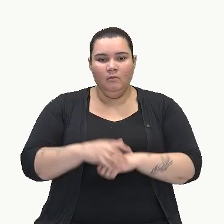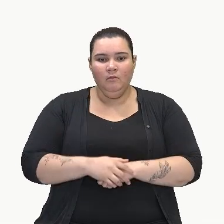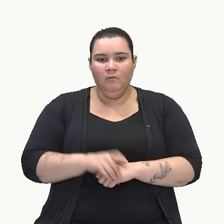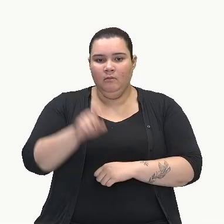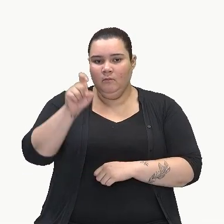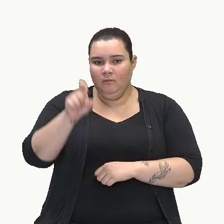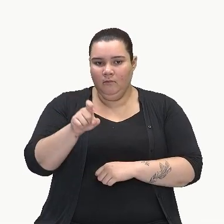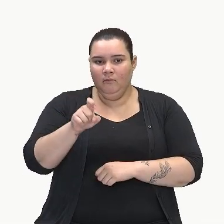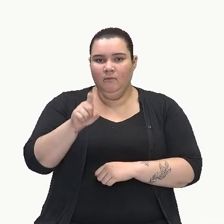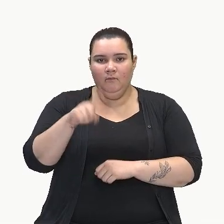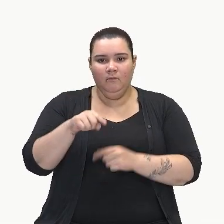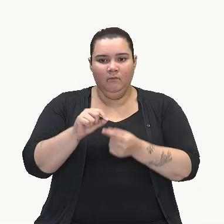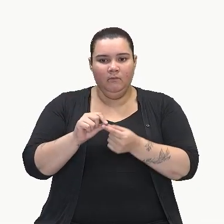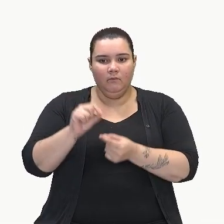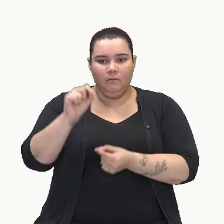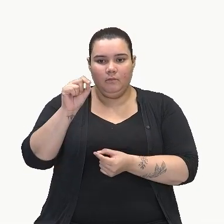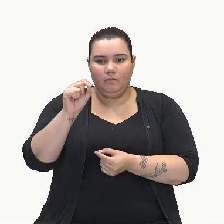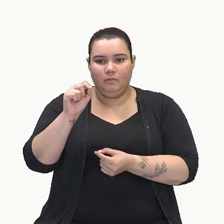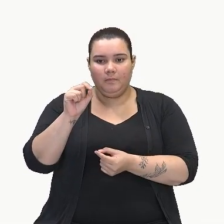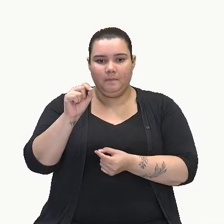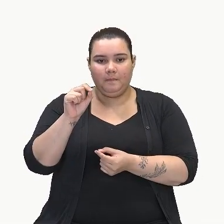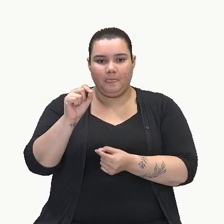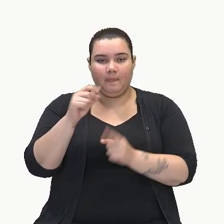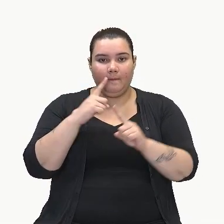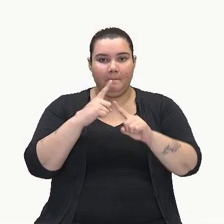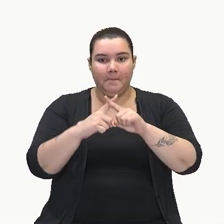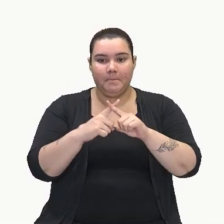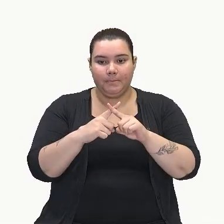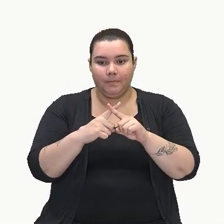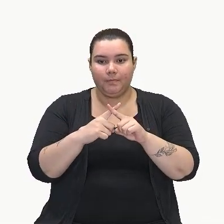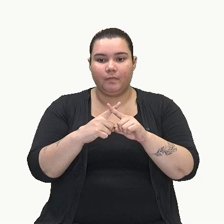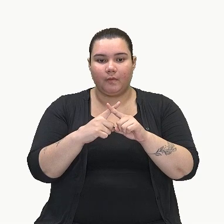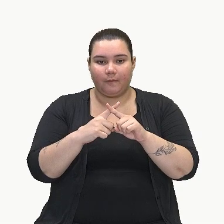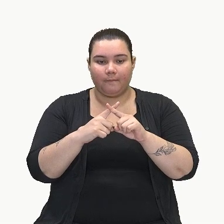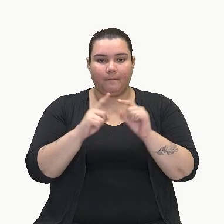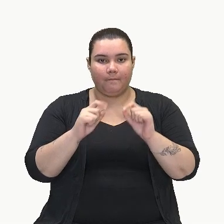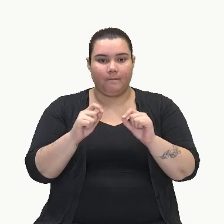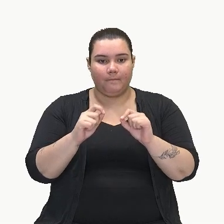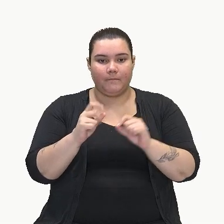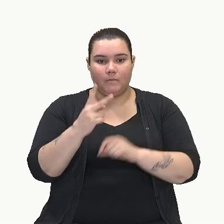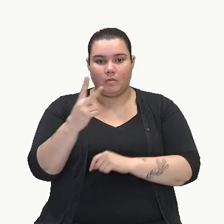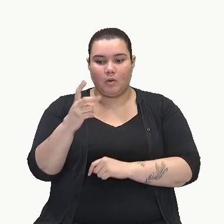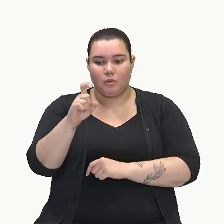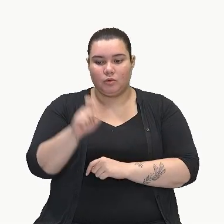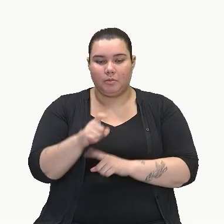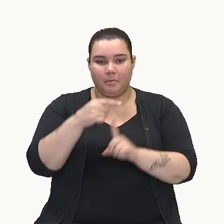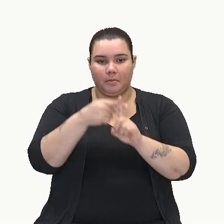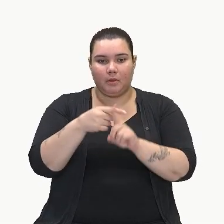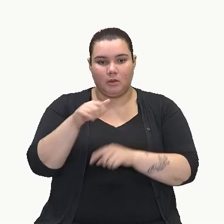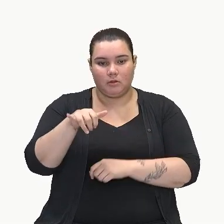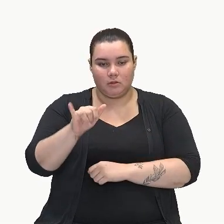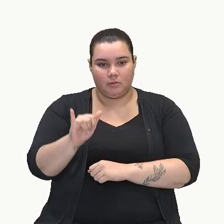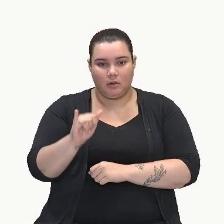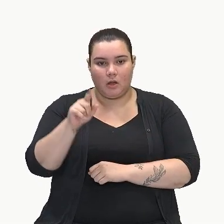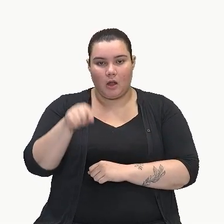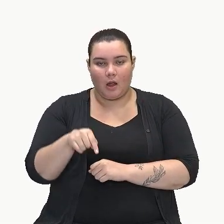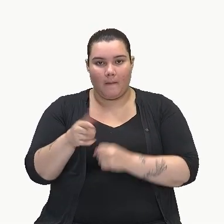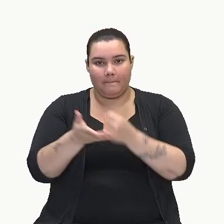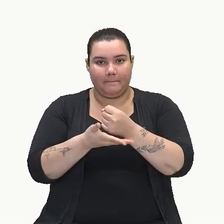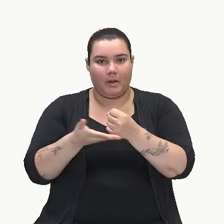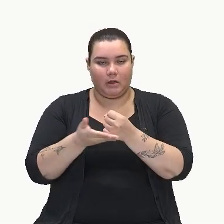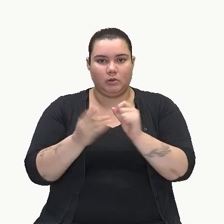que é a nossa altura, multiplicada pelo, né, 2x mais y, que é o nosso